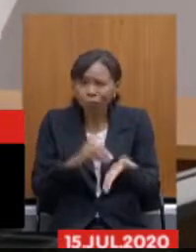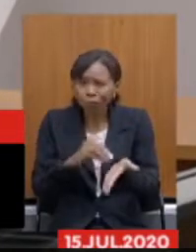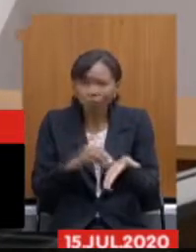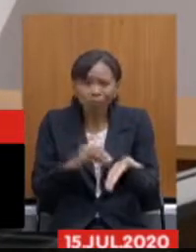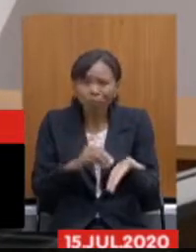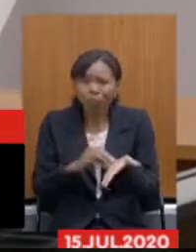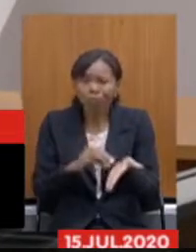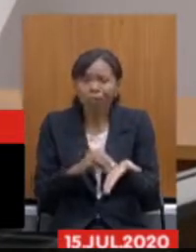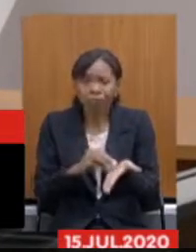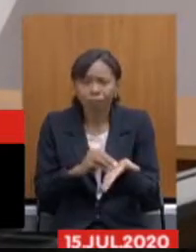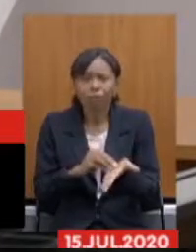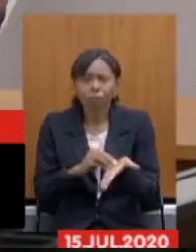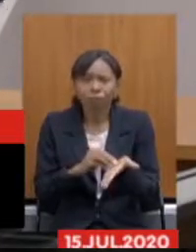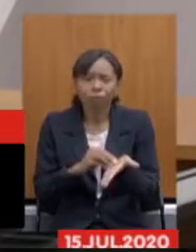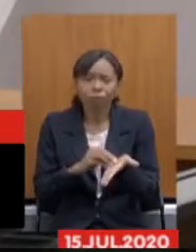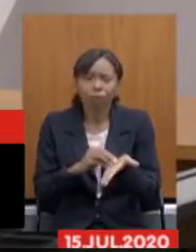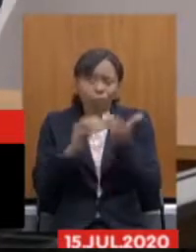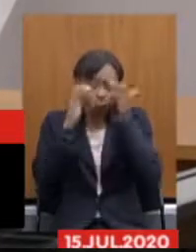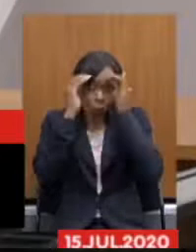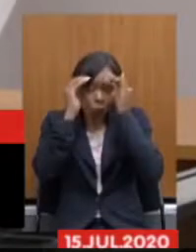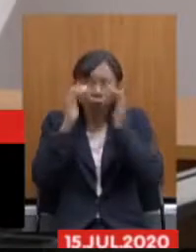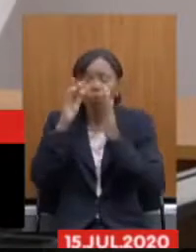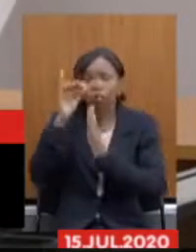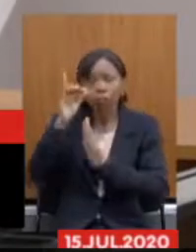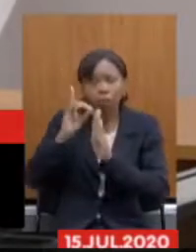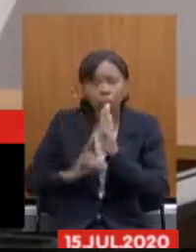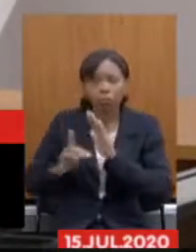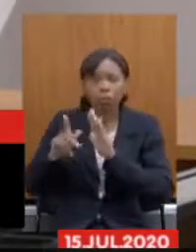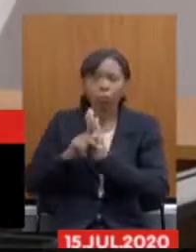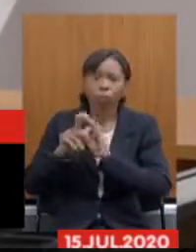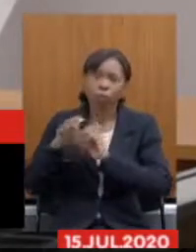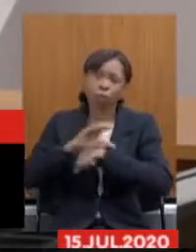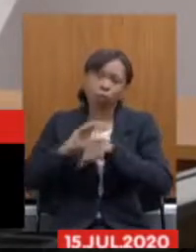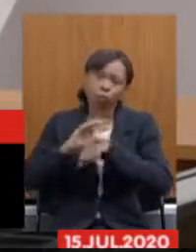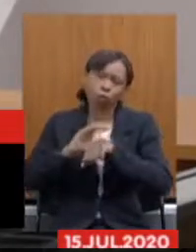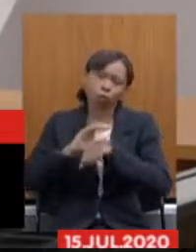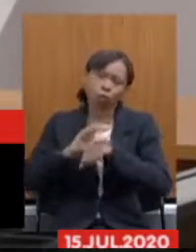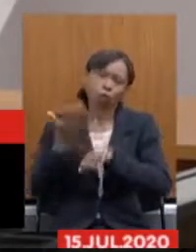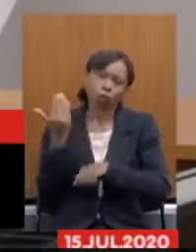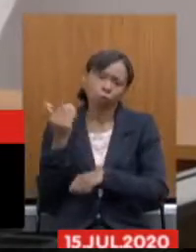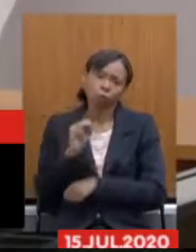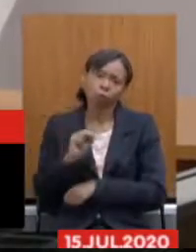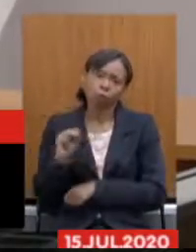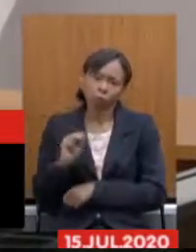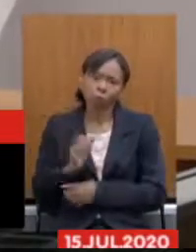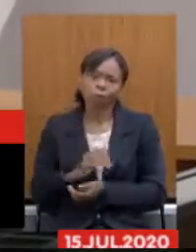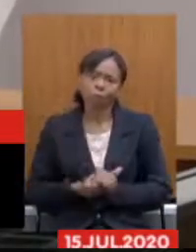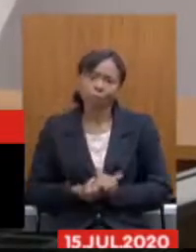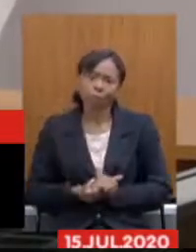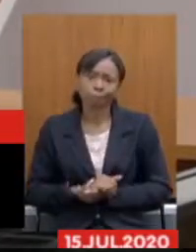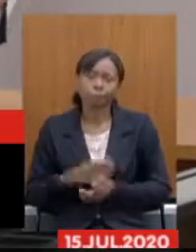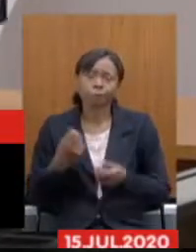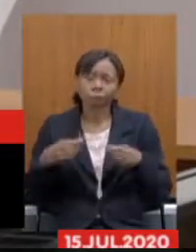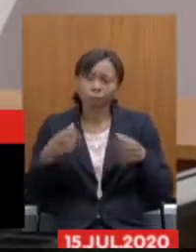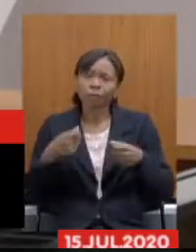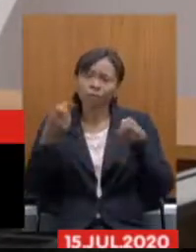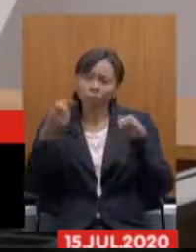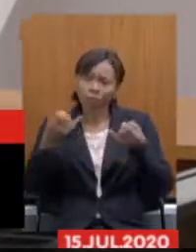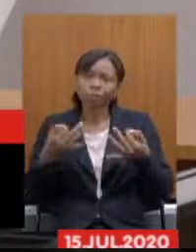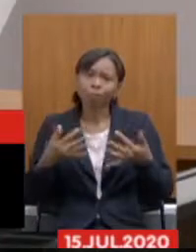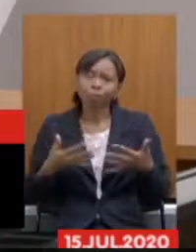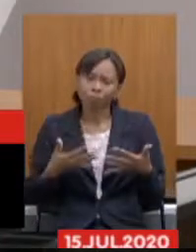que foi muito bem dito aqui os direitos garantidos pela Constituição de 88 é preciso que se diga isso é preciso fazer esse